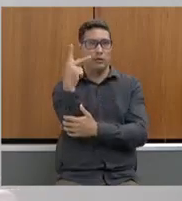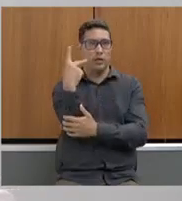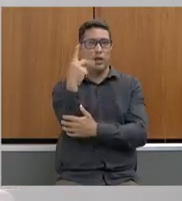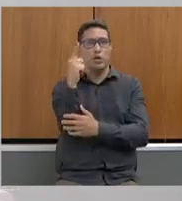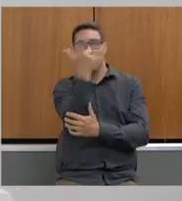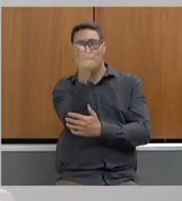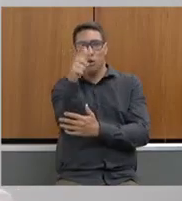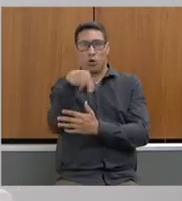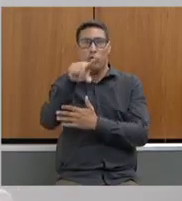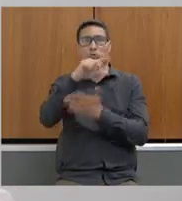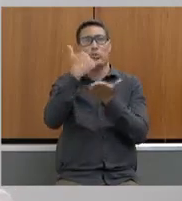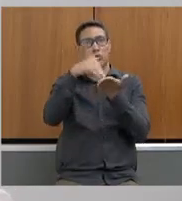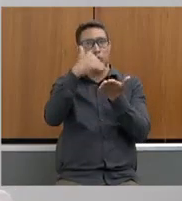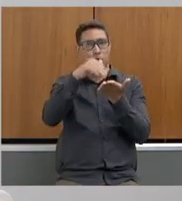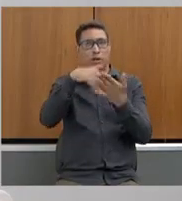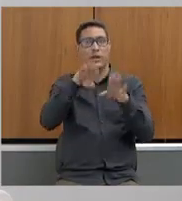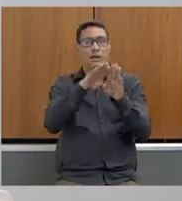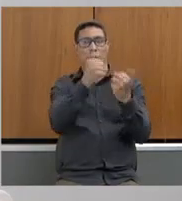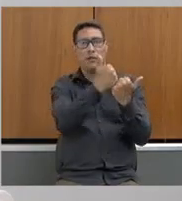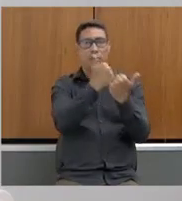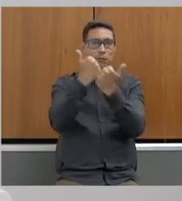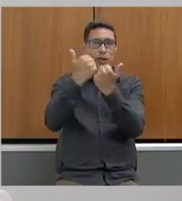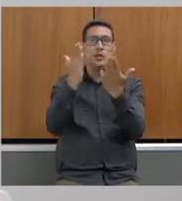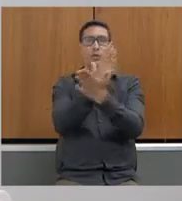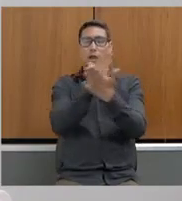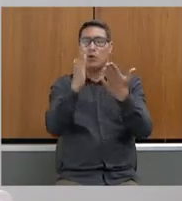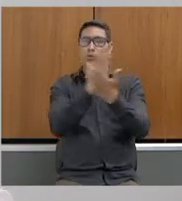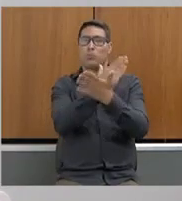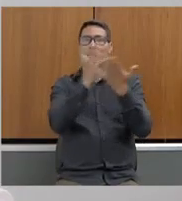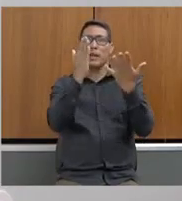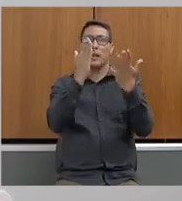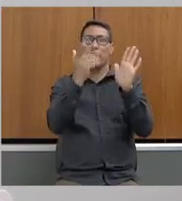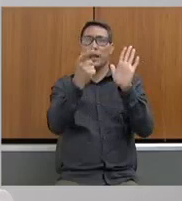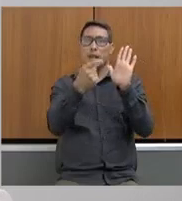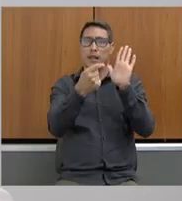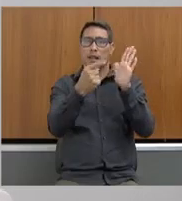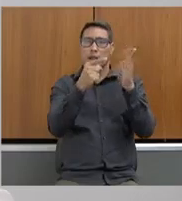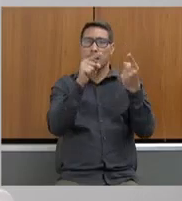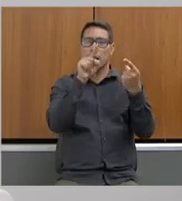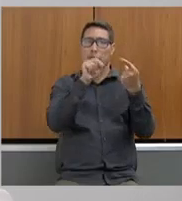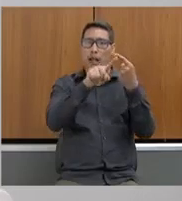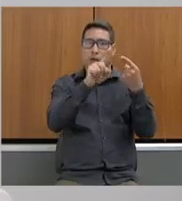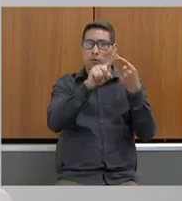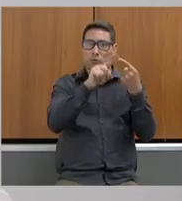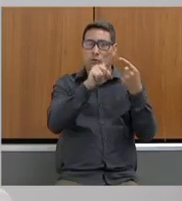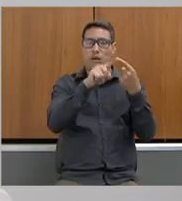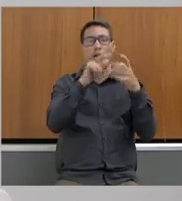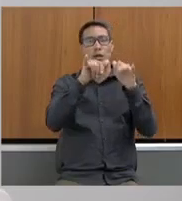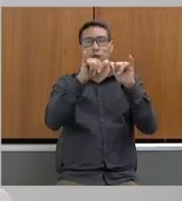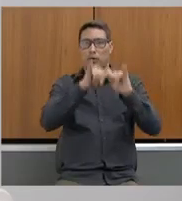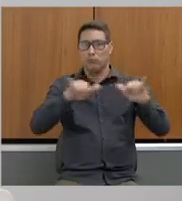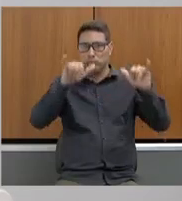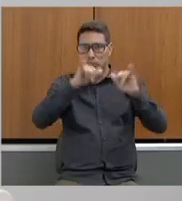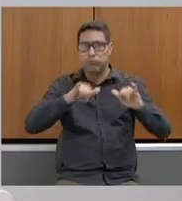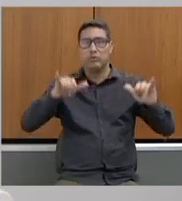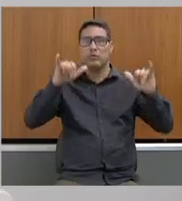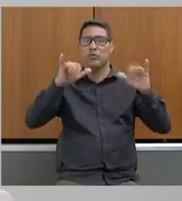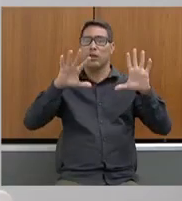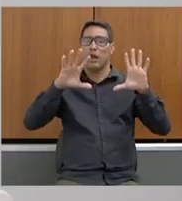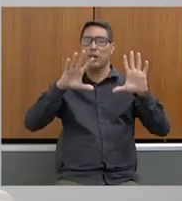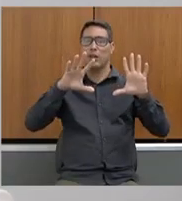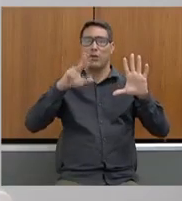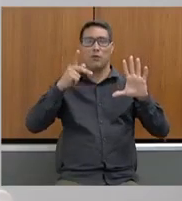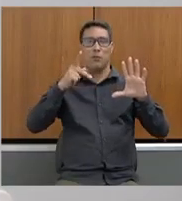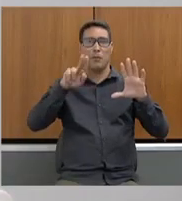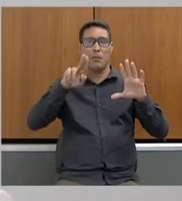subsecretários diante das denúncias que já foram veiculadas de forma pública? A reunião